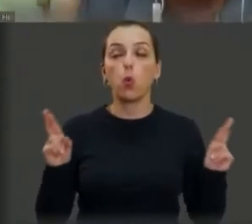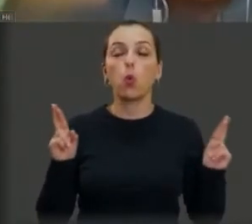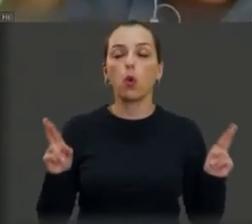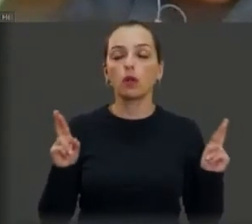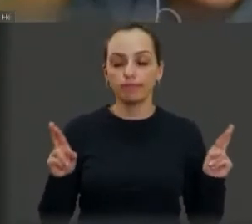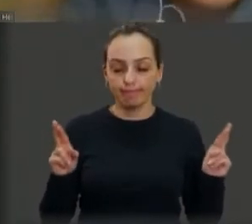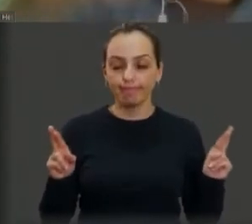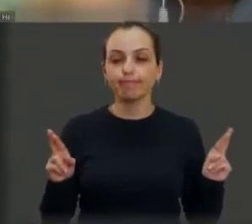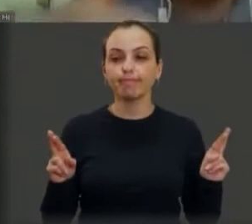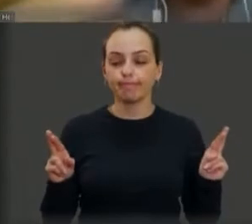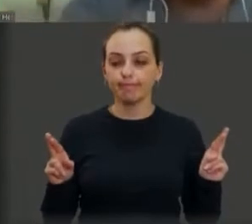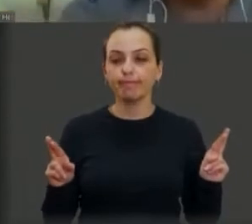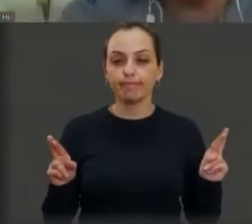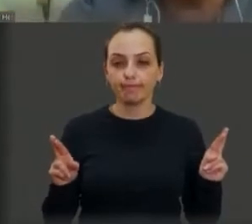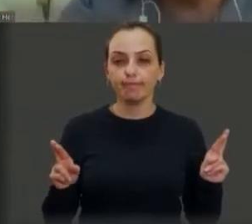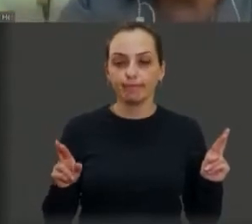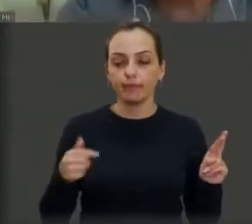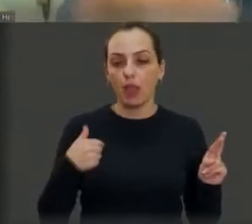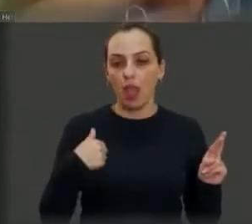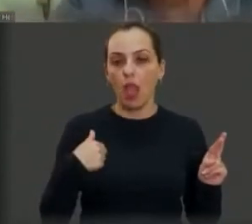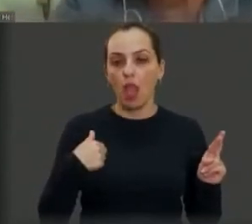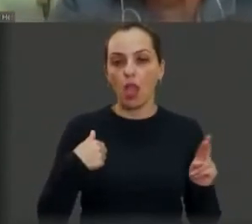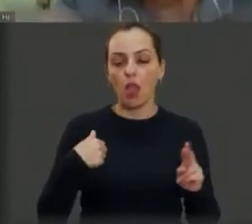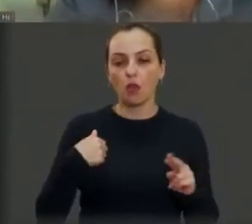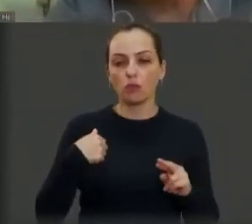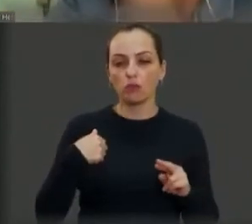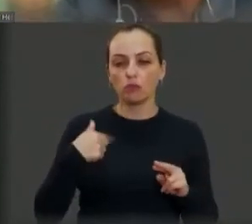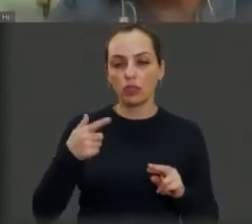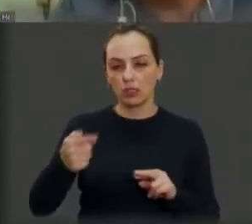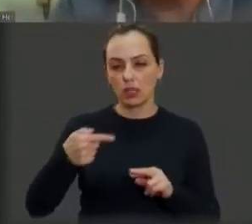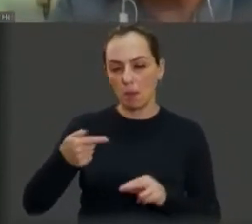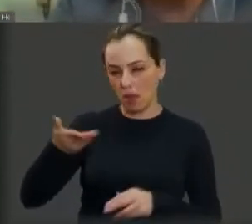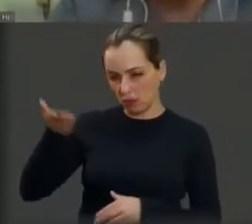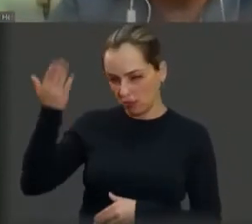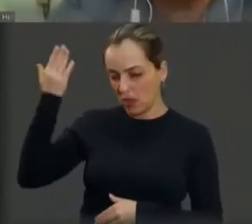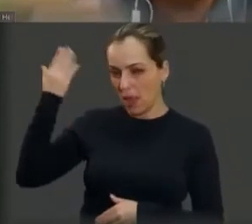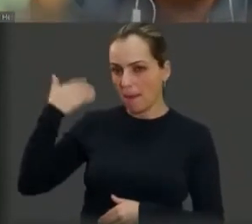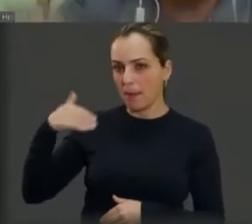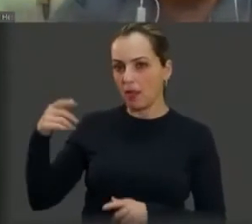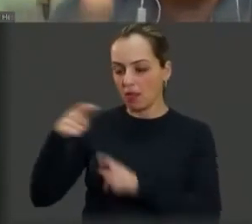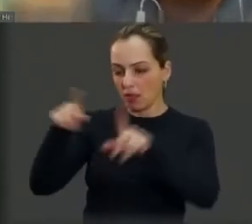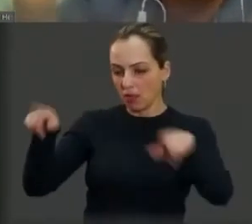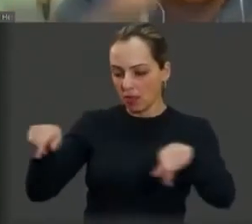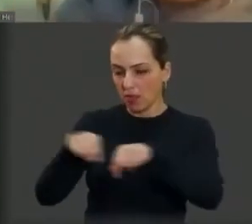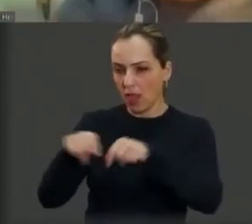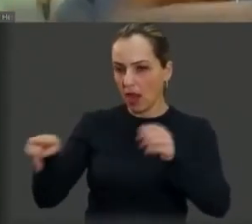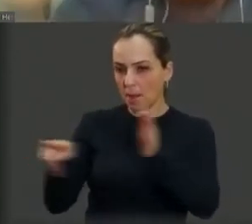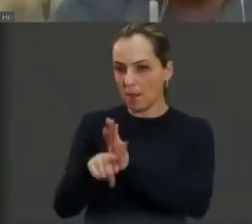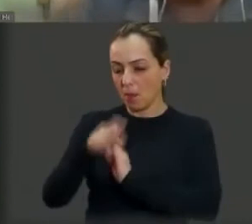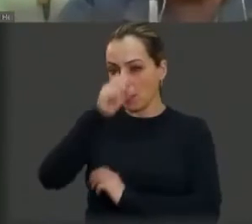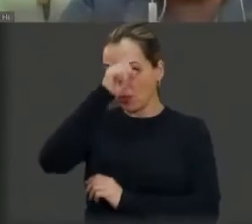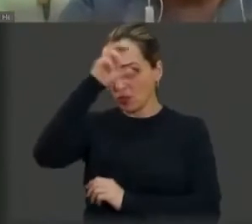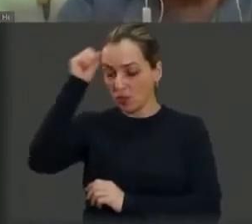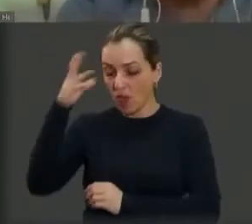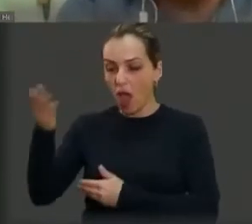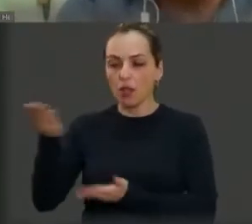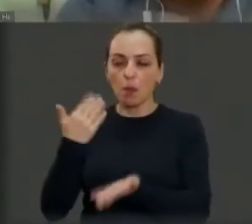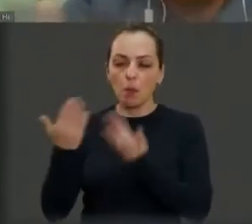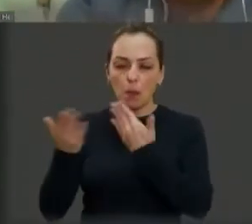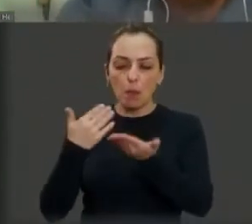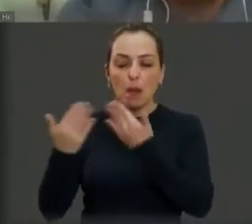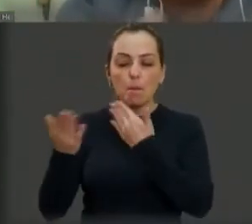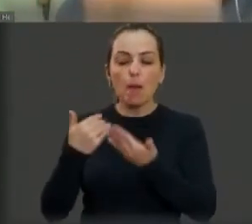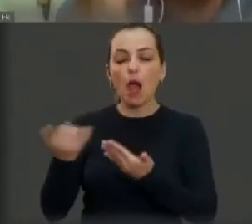ontem, semana passada, do gabinete do prefeito, que falou que está em processo